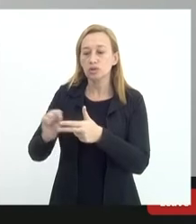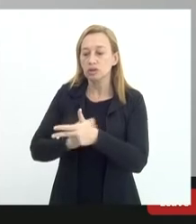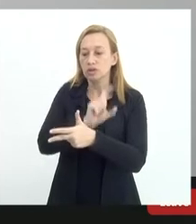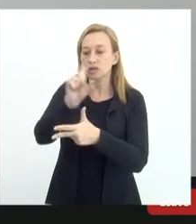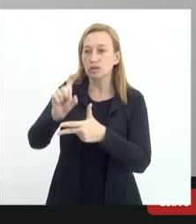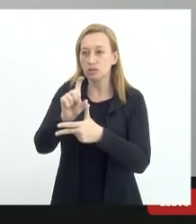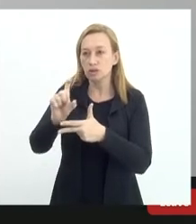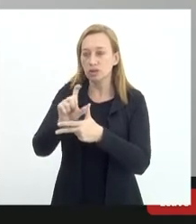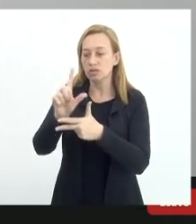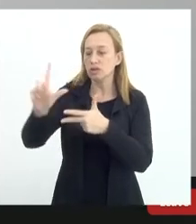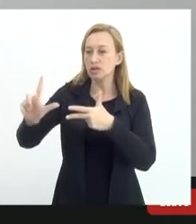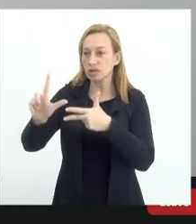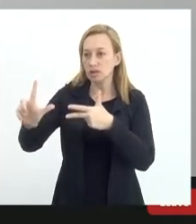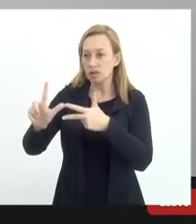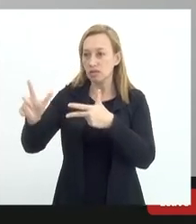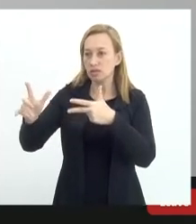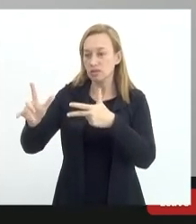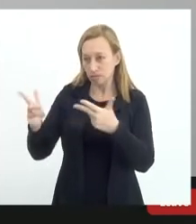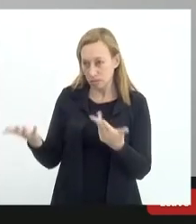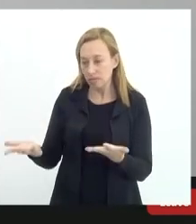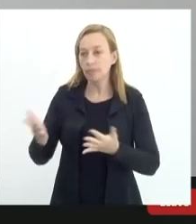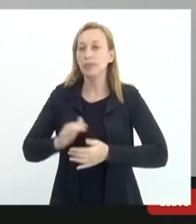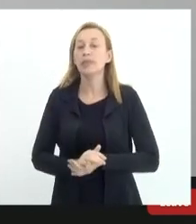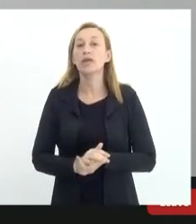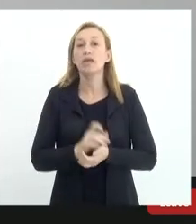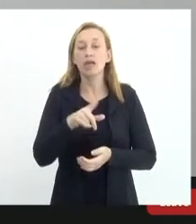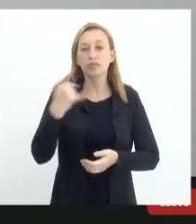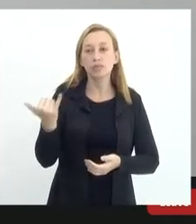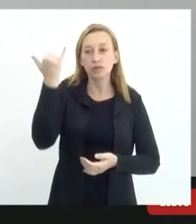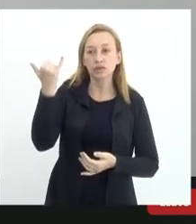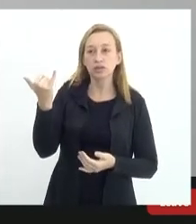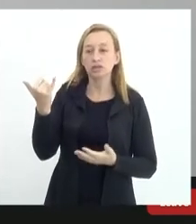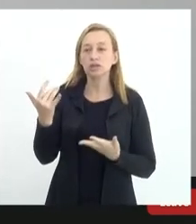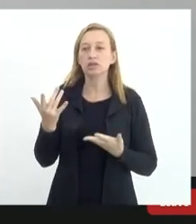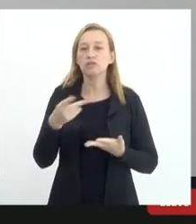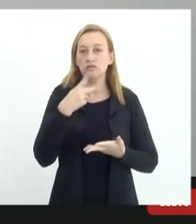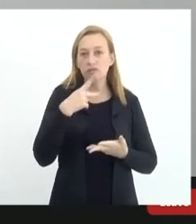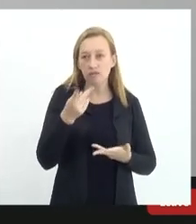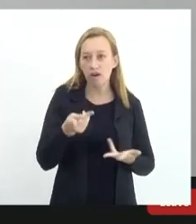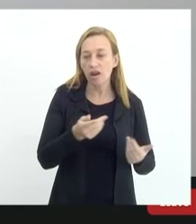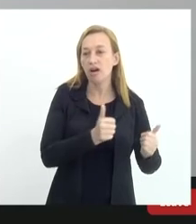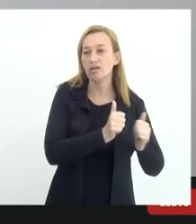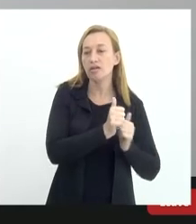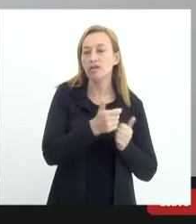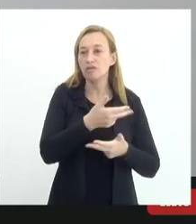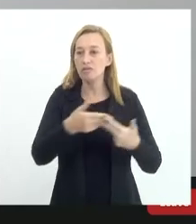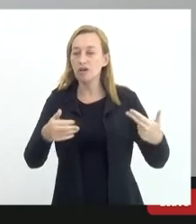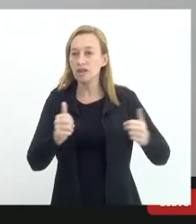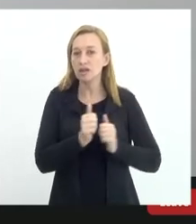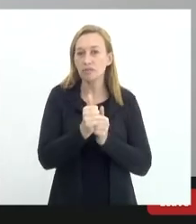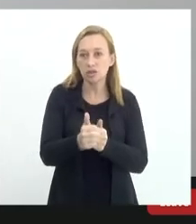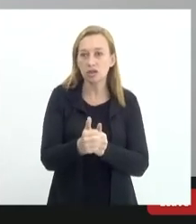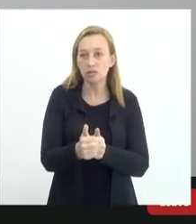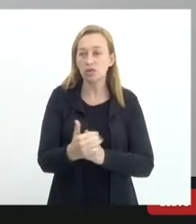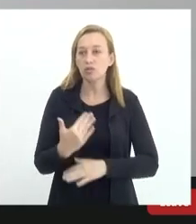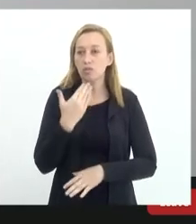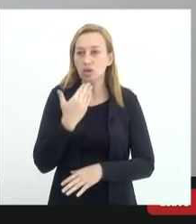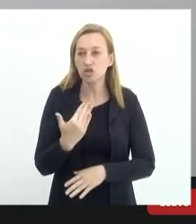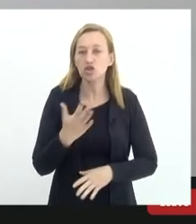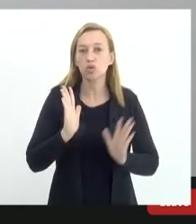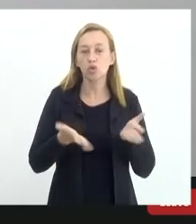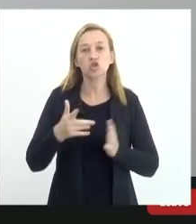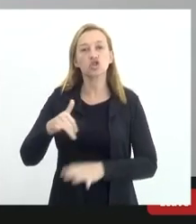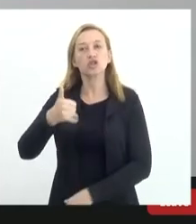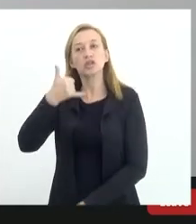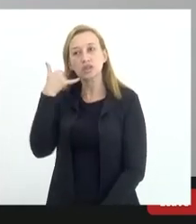acho que seria muito importante eu vou inclusive em acréscimo aos vários encaminhamentos aqui delineados eu vou me permitir telefonar hoje